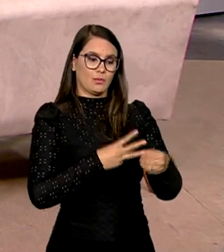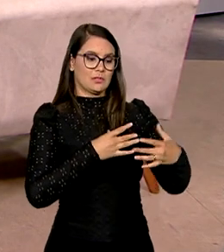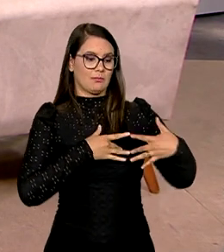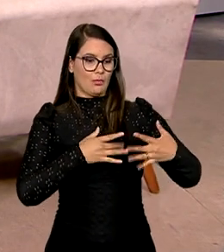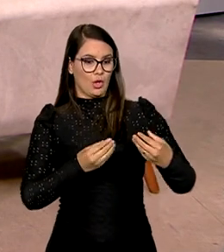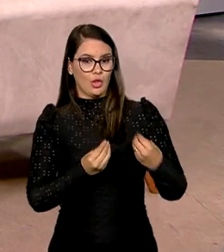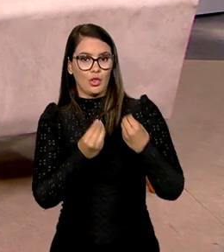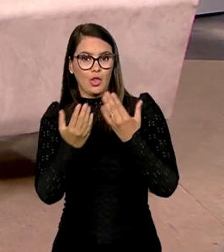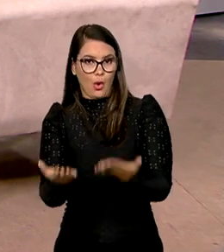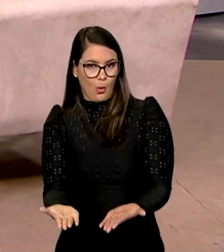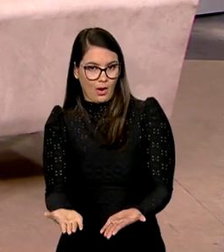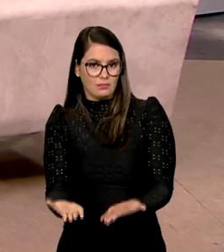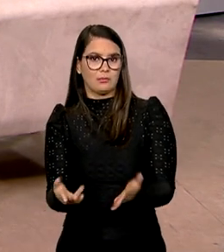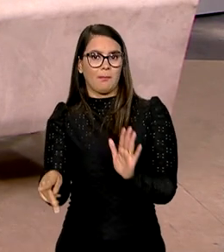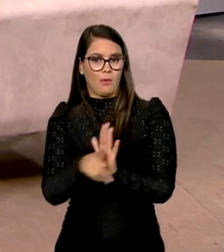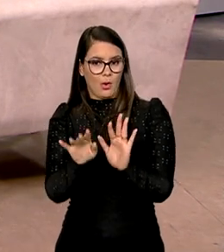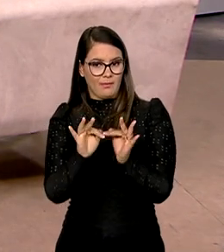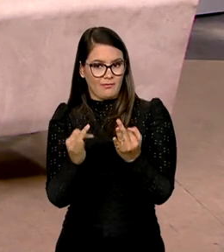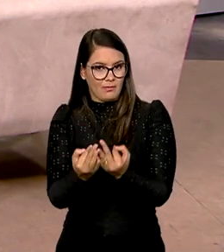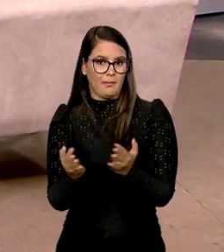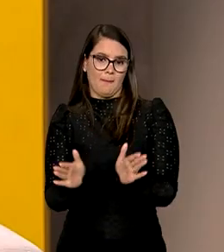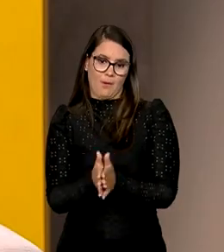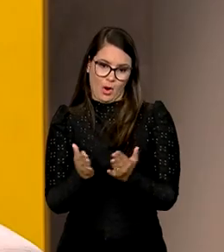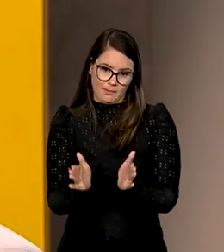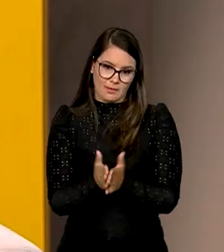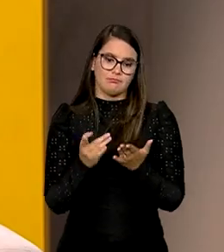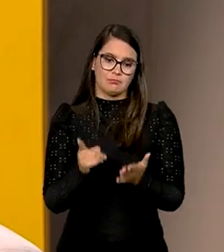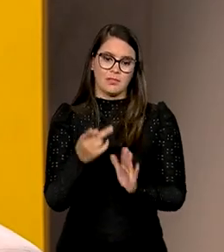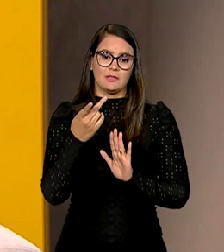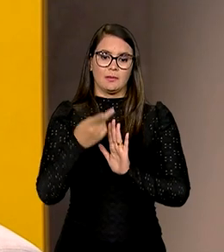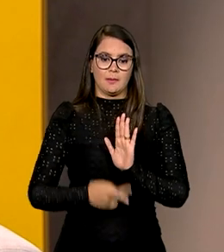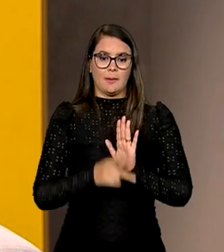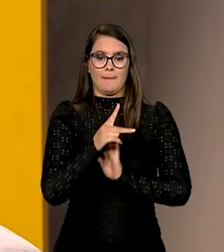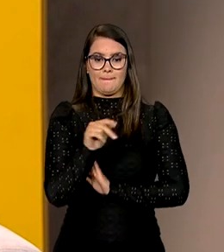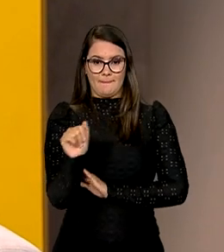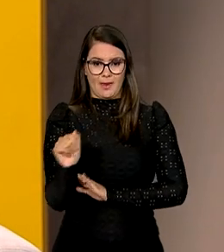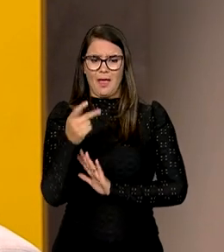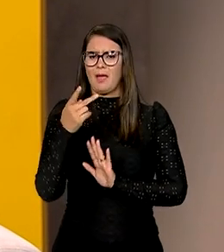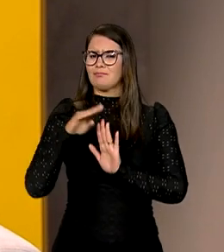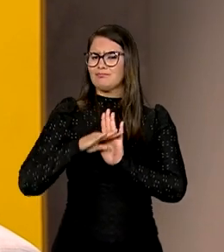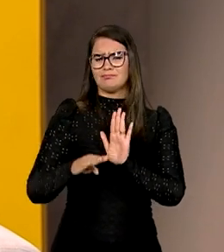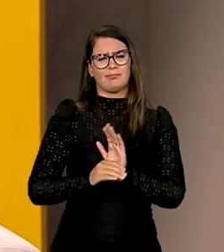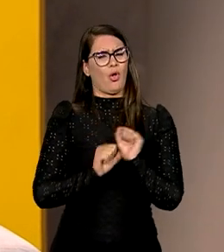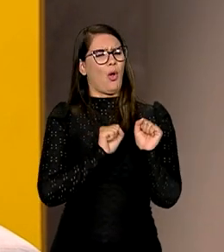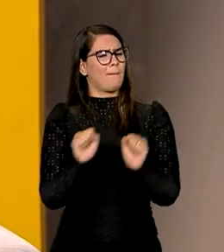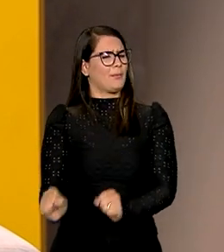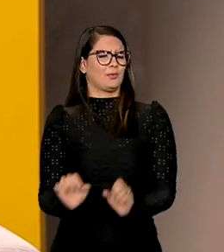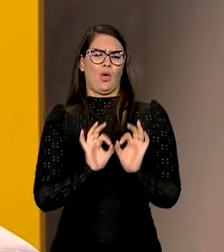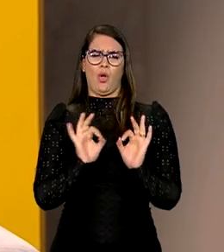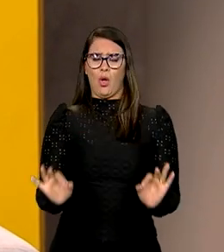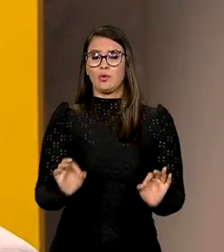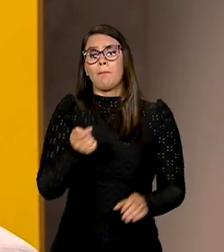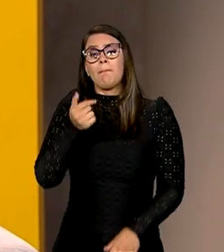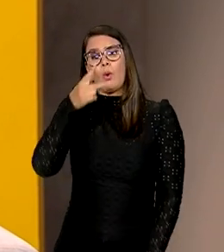alimento produzido ali mesmo para a população que mais precisa. Esse é um programa chamado PAA, é um programa poderosíssimo. E poucos prefeitos